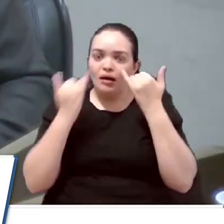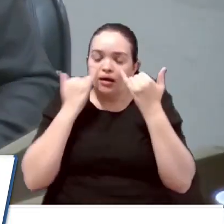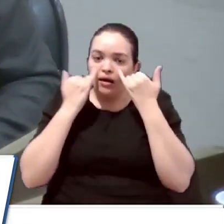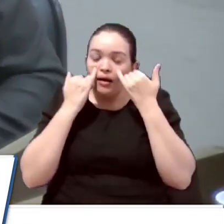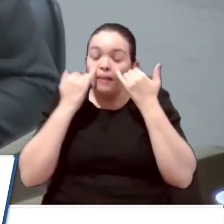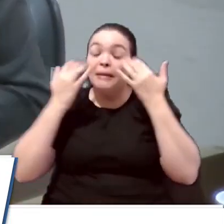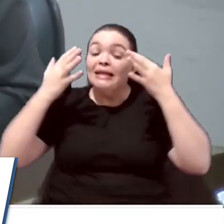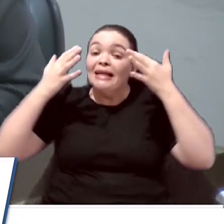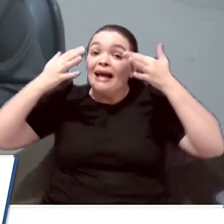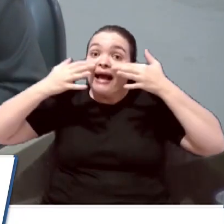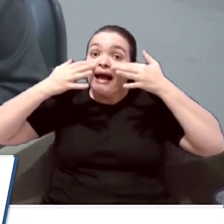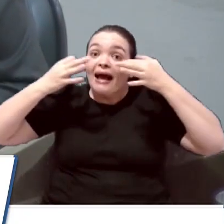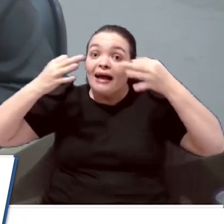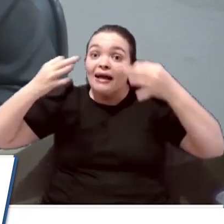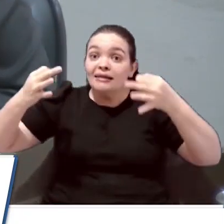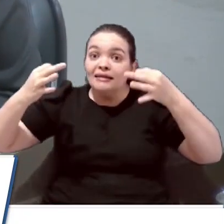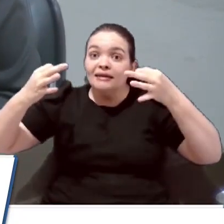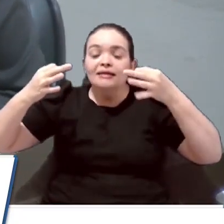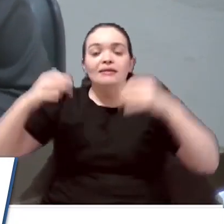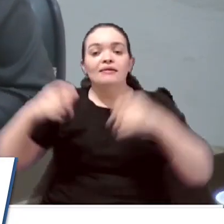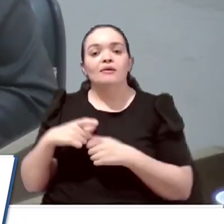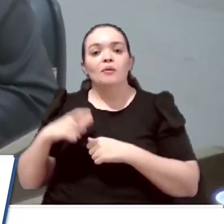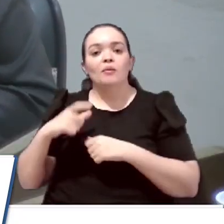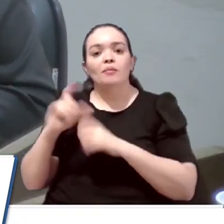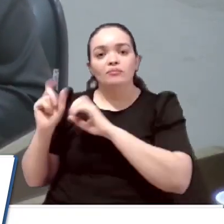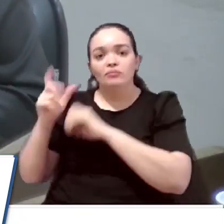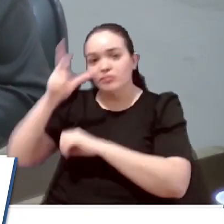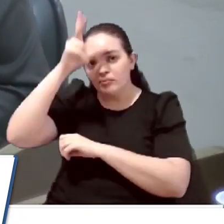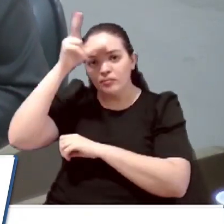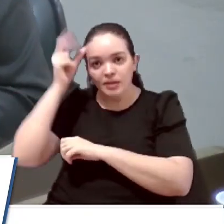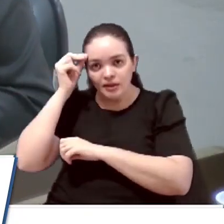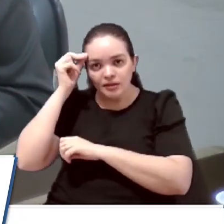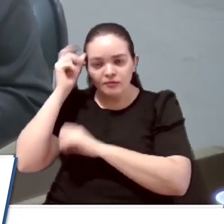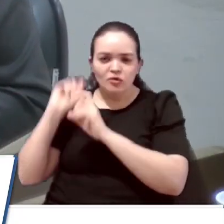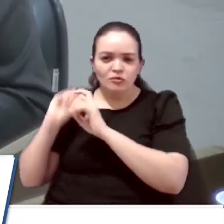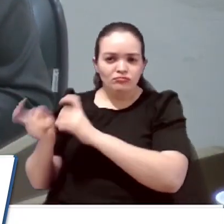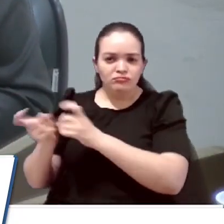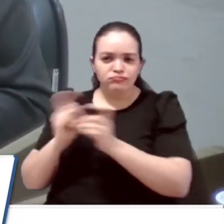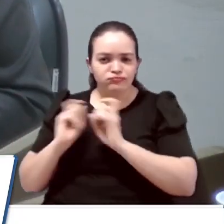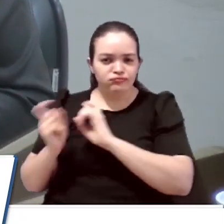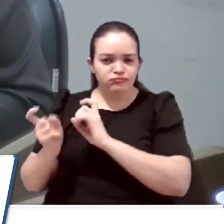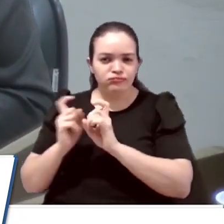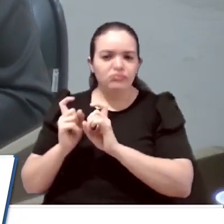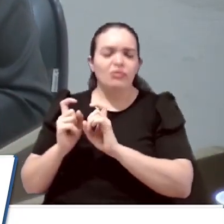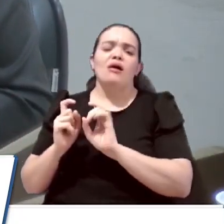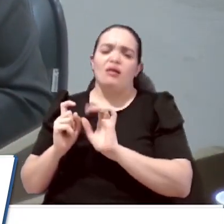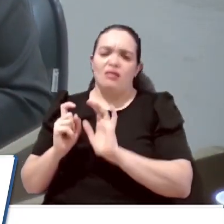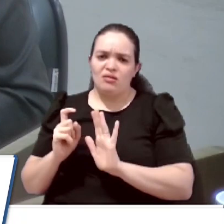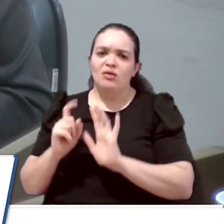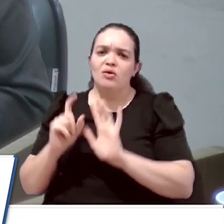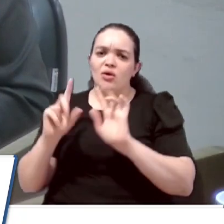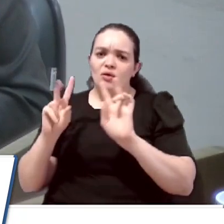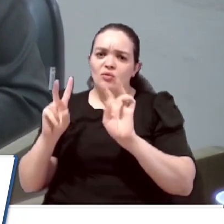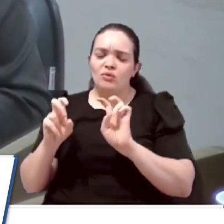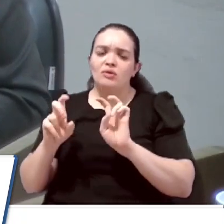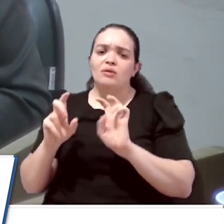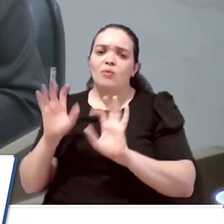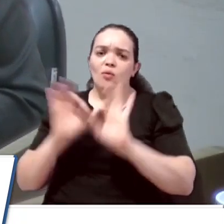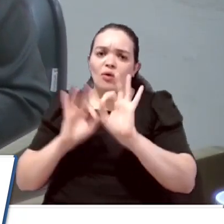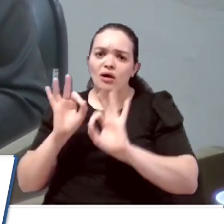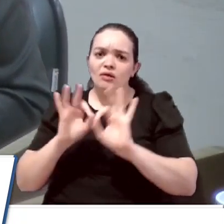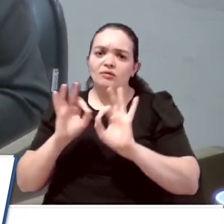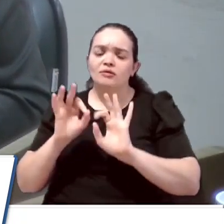Prefeitura de Franca comece a discutir o quanto antes esse plano urbano de